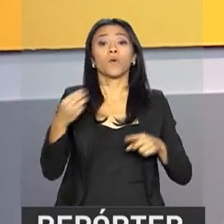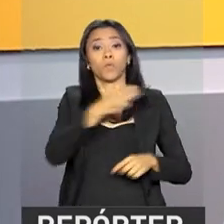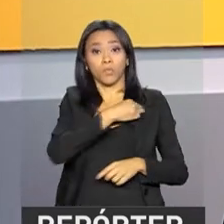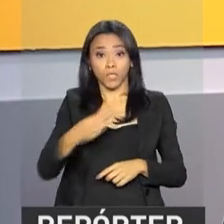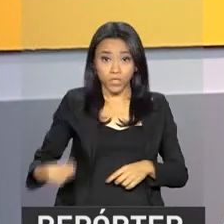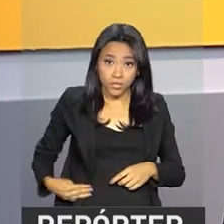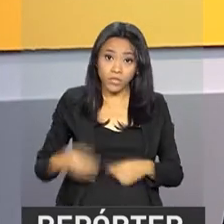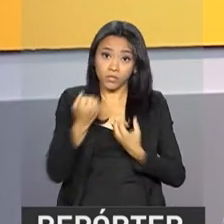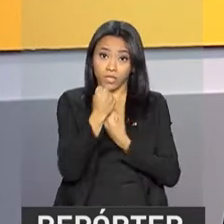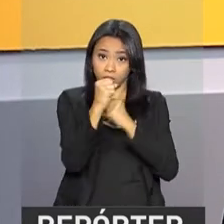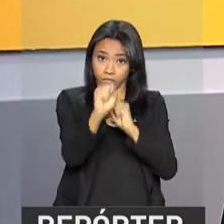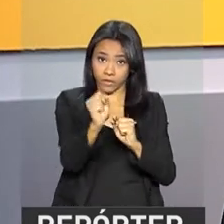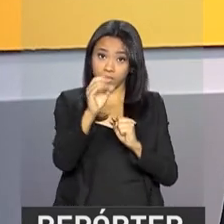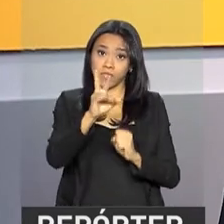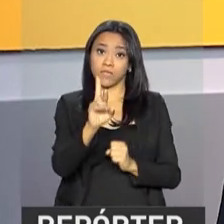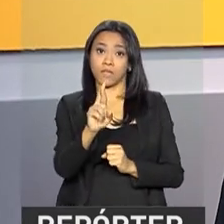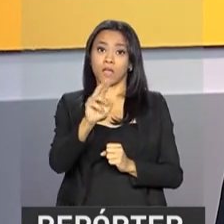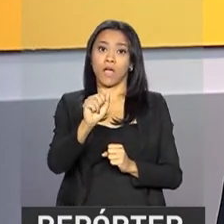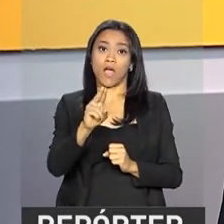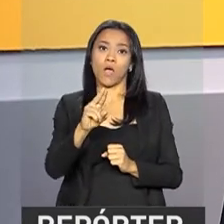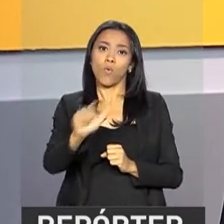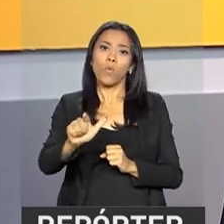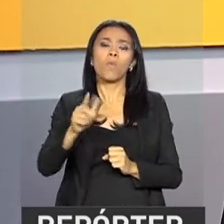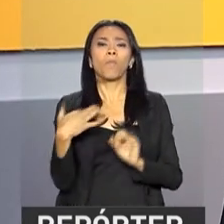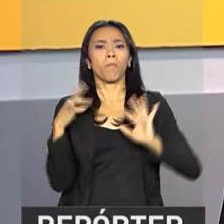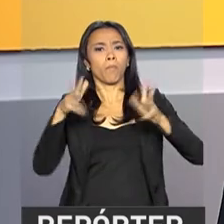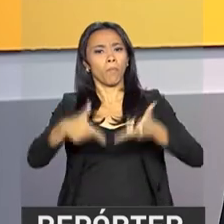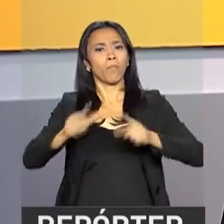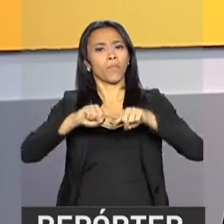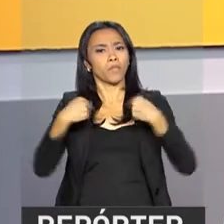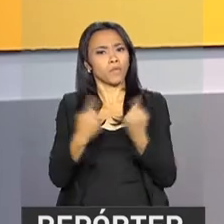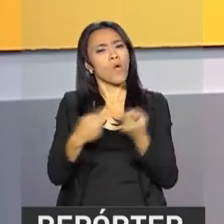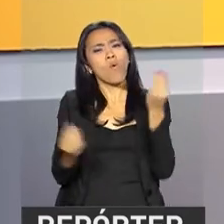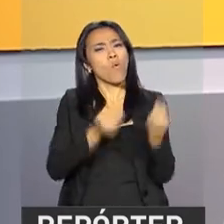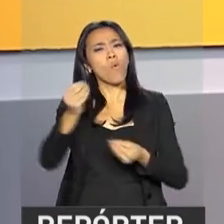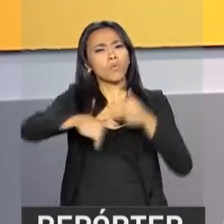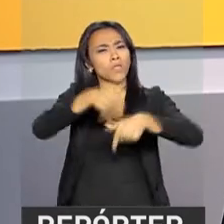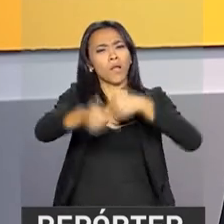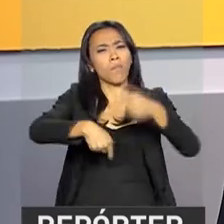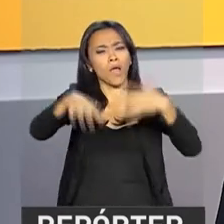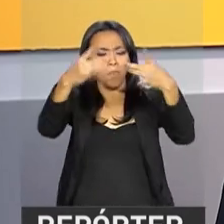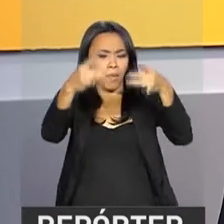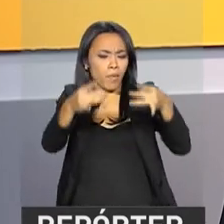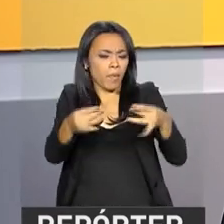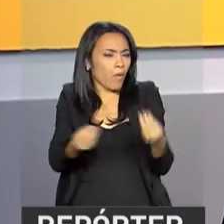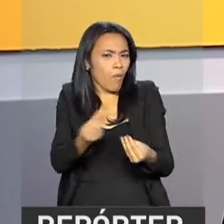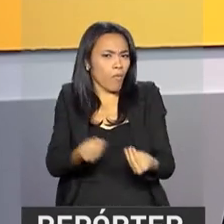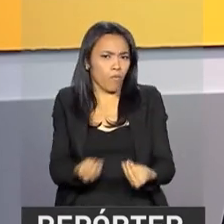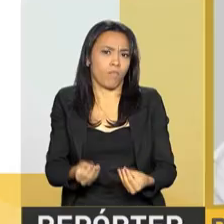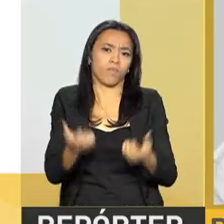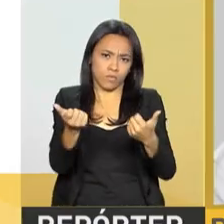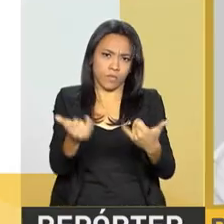Raul Jungmann, que também participou da reunião, explicou como será feito o trabalho entre os dois países.